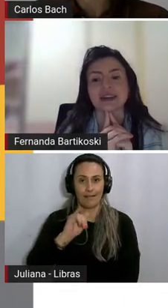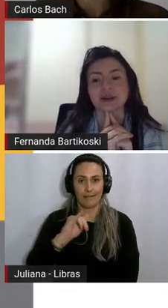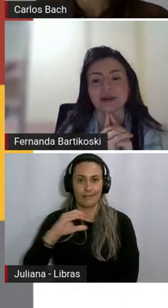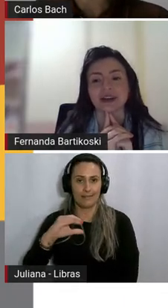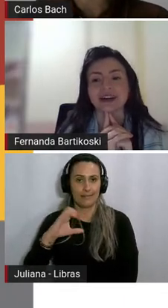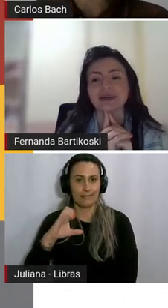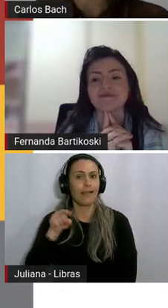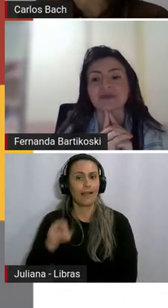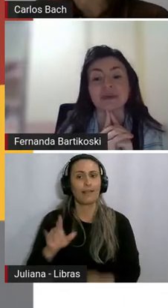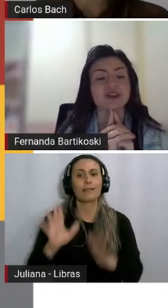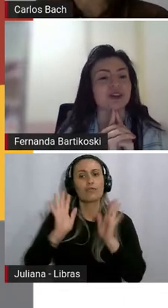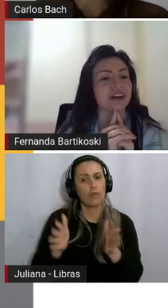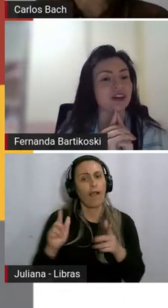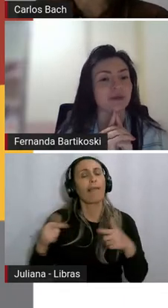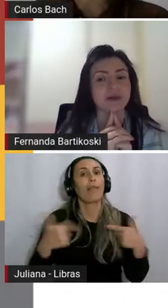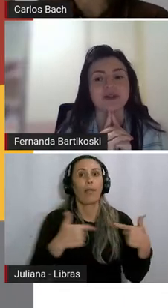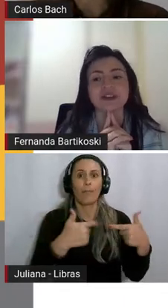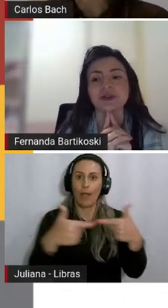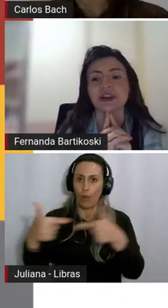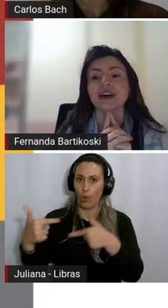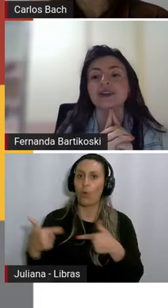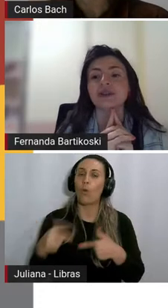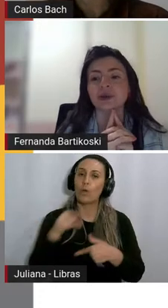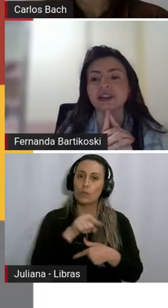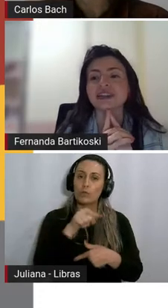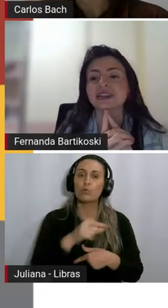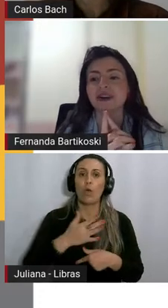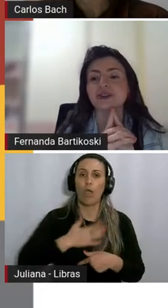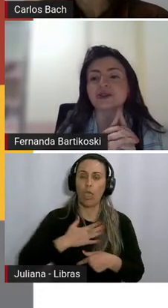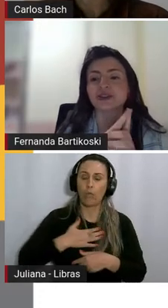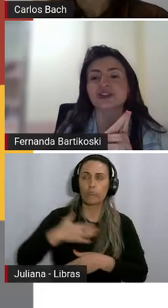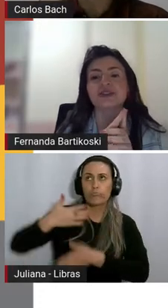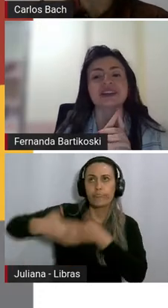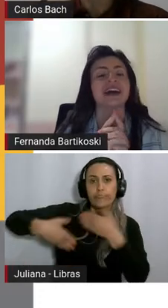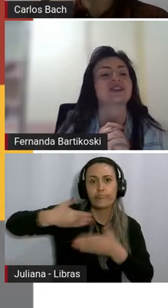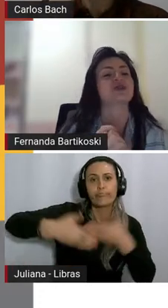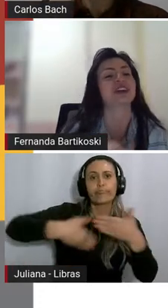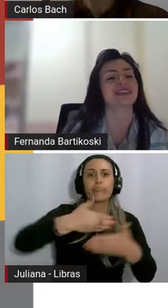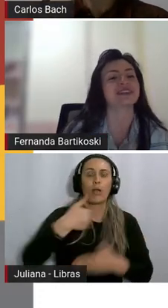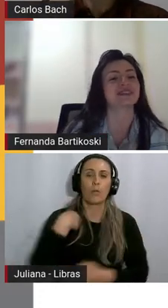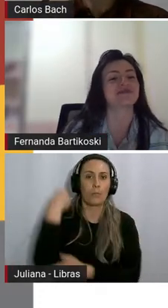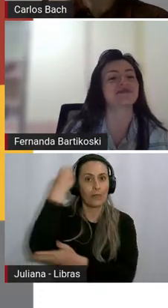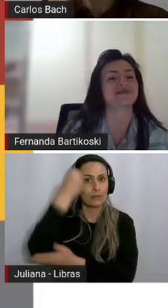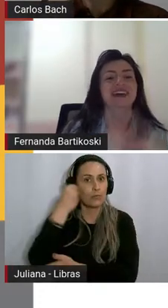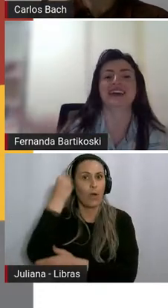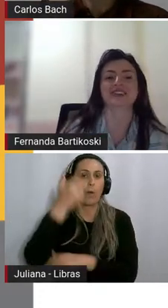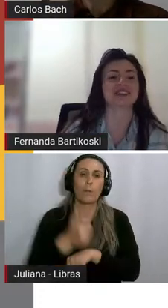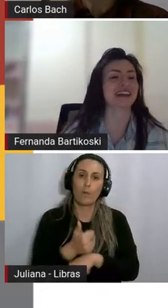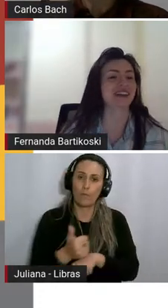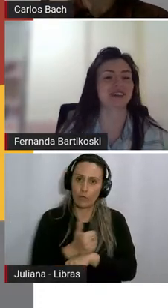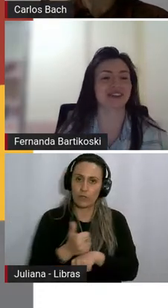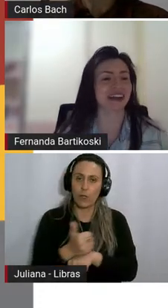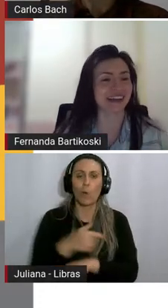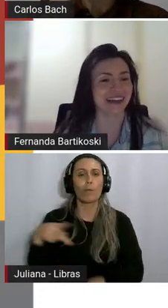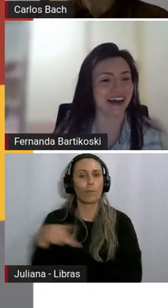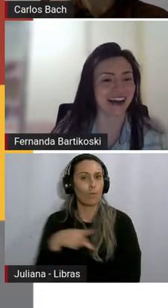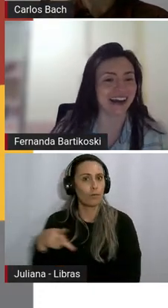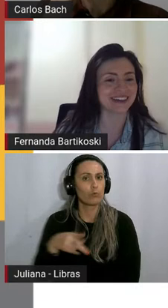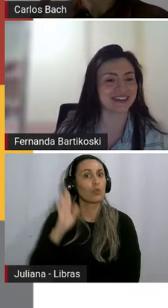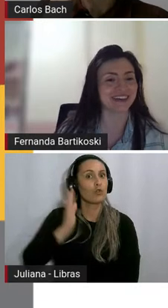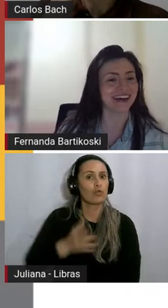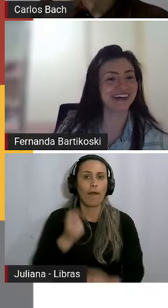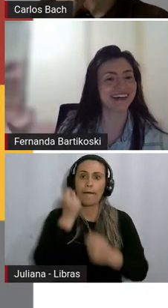essa crônica na minha jornada como professora. Todas as vezes surgiram ideias diferentes. É isso. a leitura